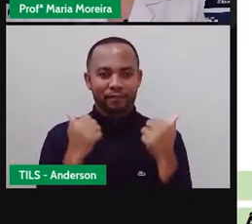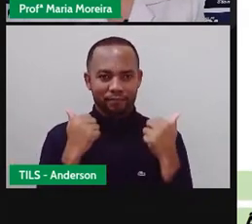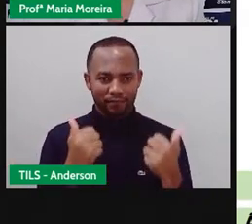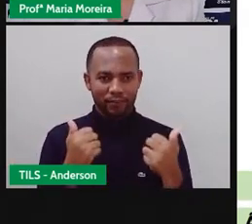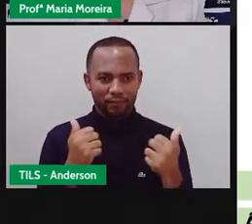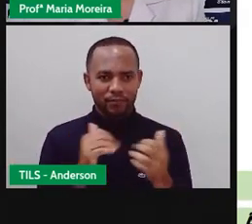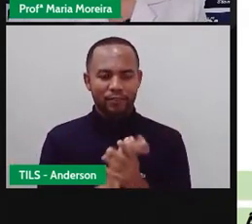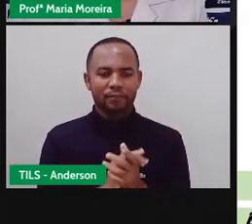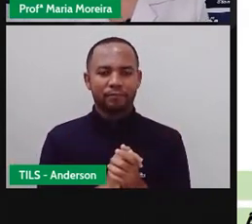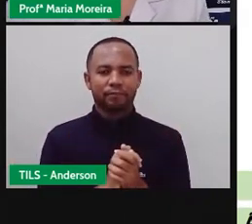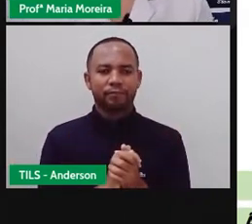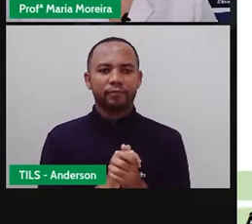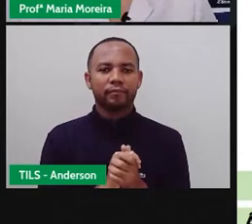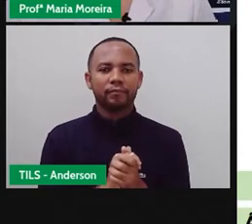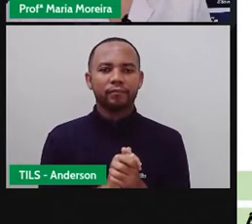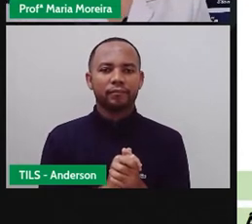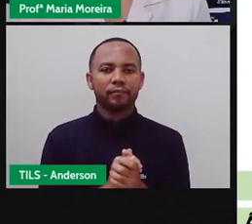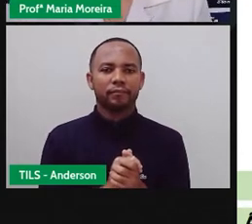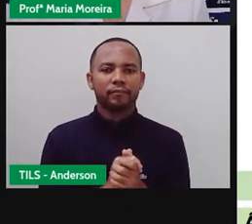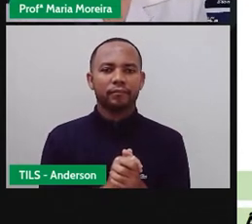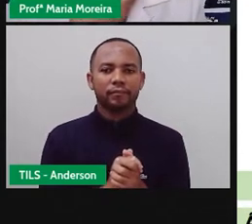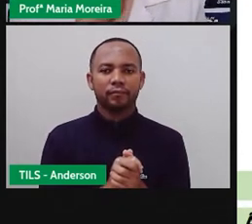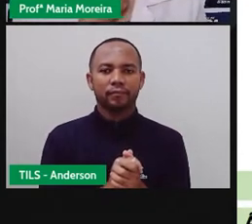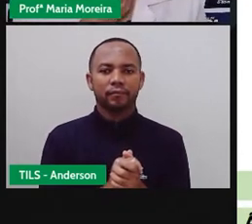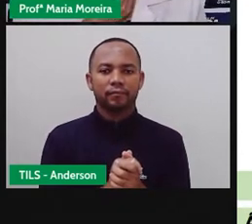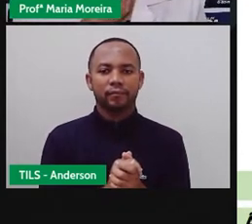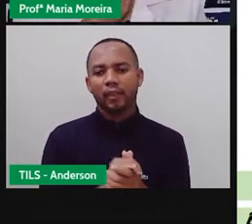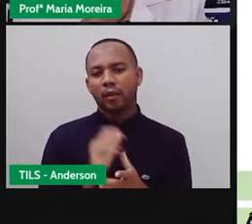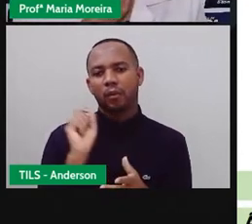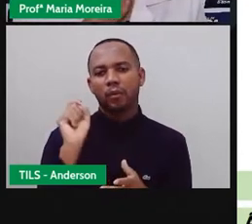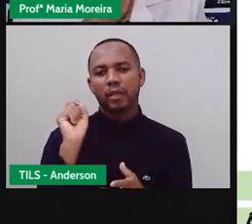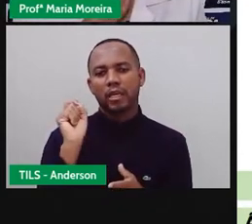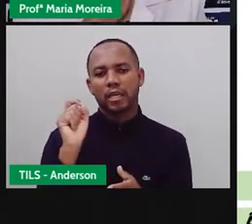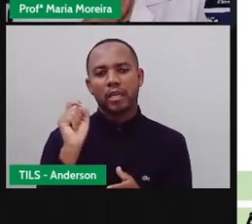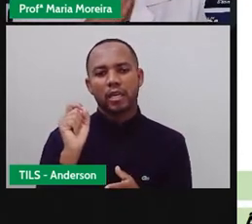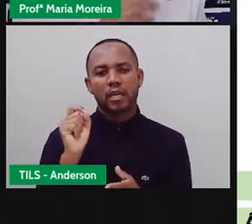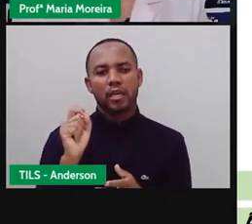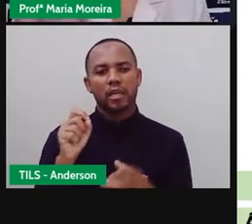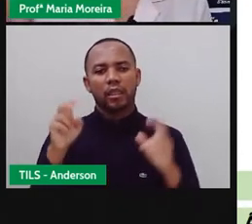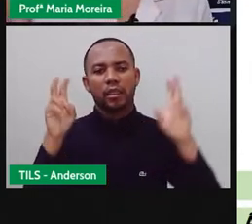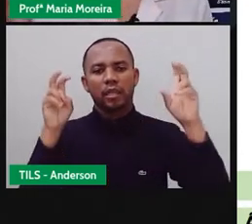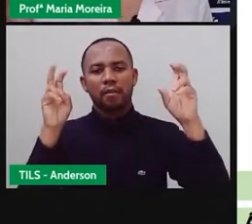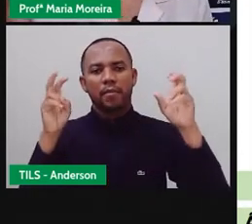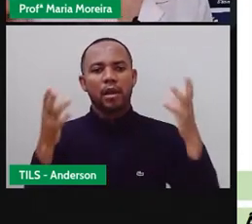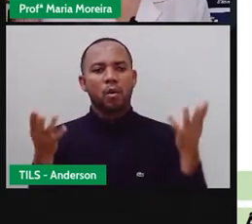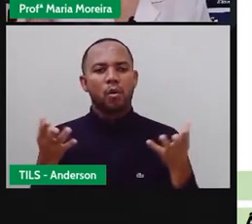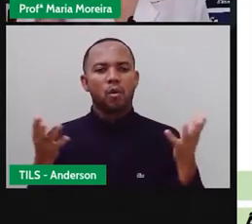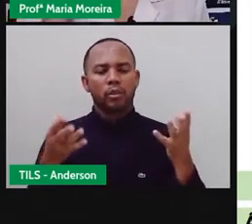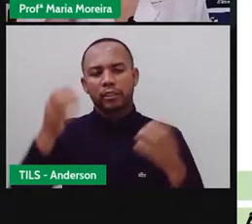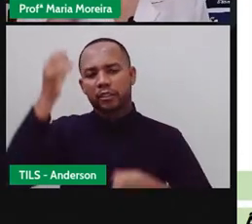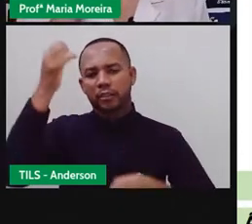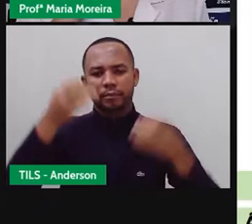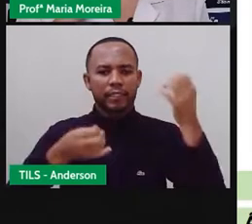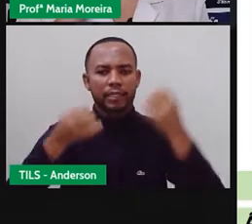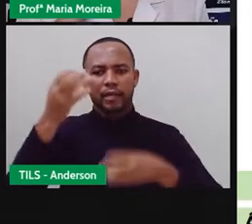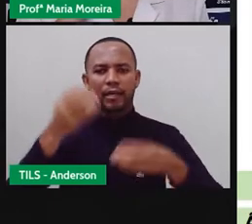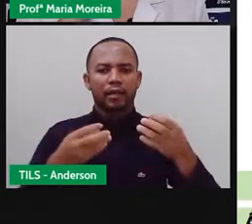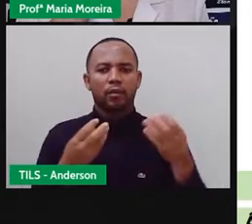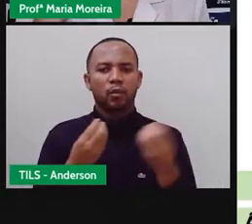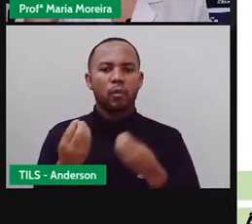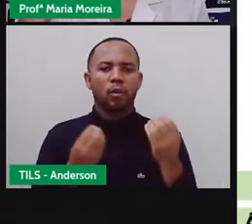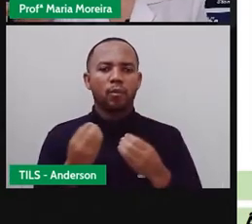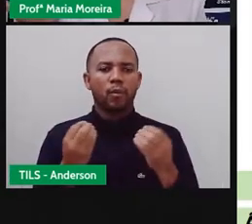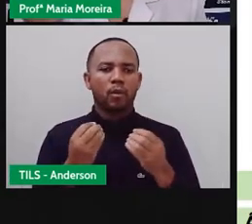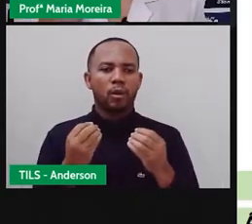vocês. Vamos lá, então? O que será que vamos falar hoje, né? Qual será o meio de comunicação